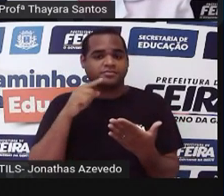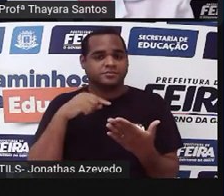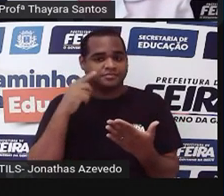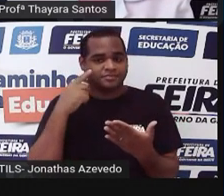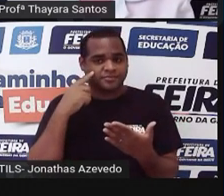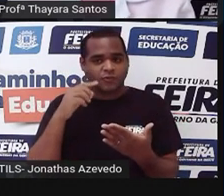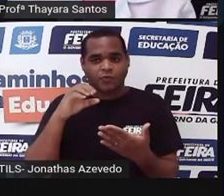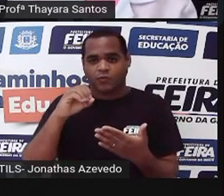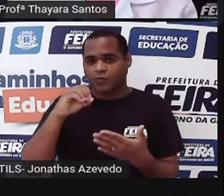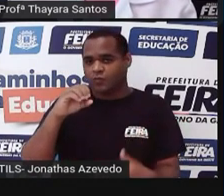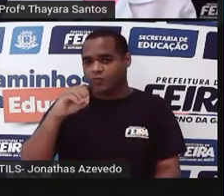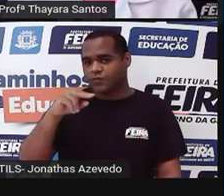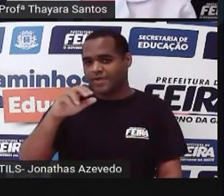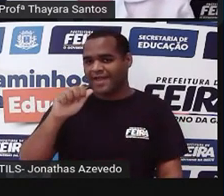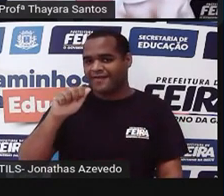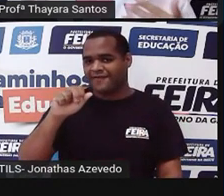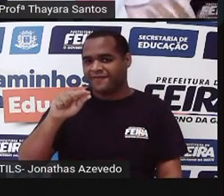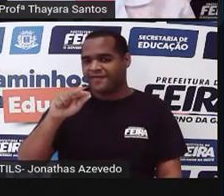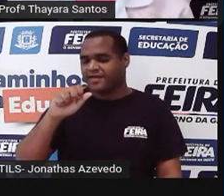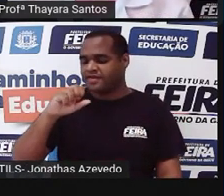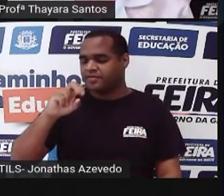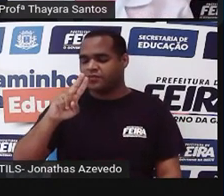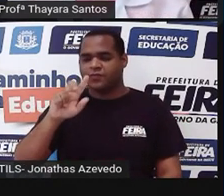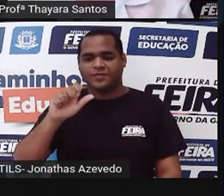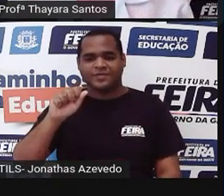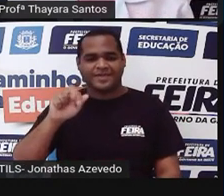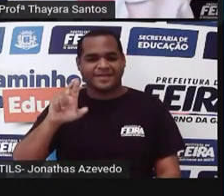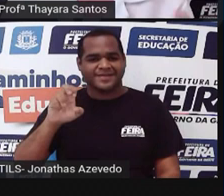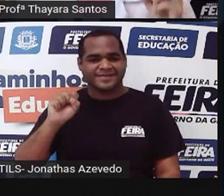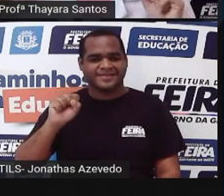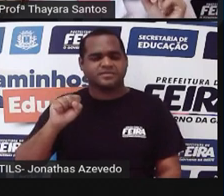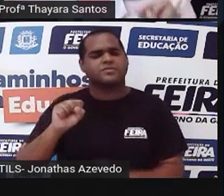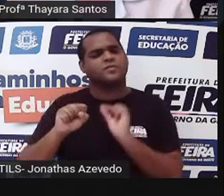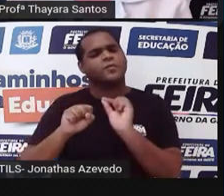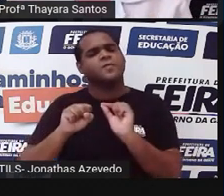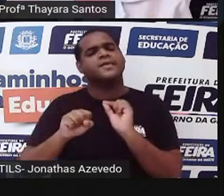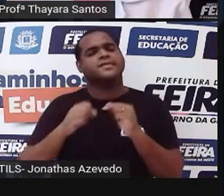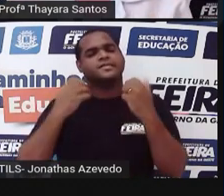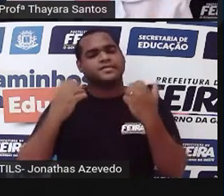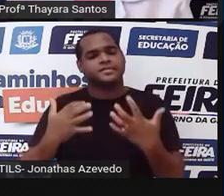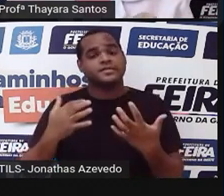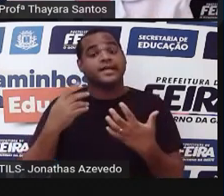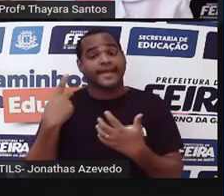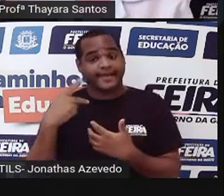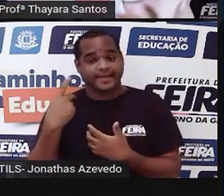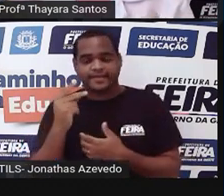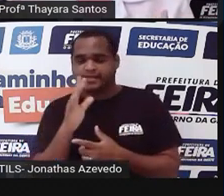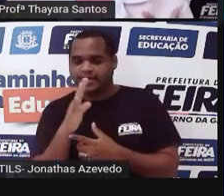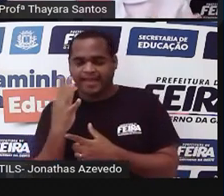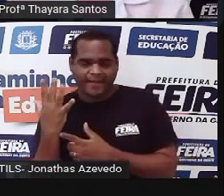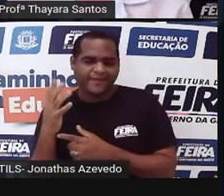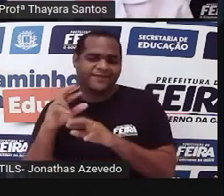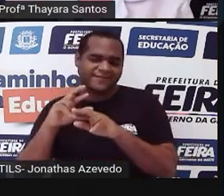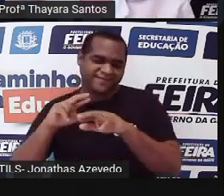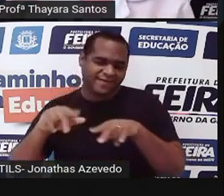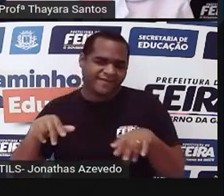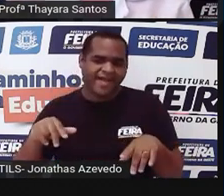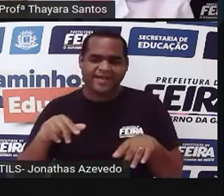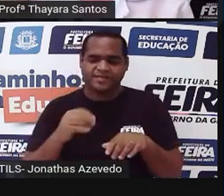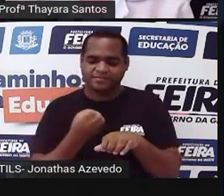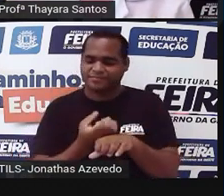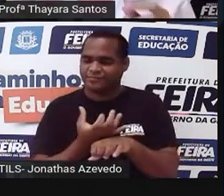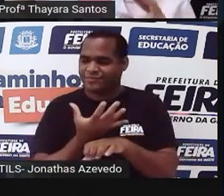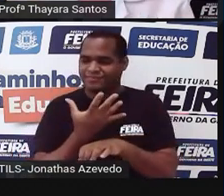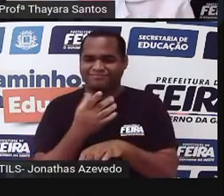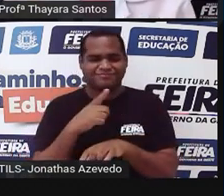apresentam vasos condutores. E o que são esses vasos condutores? As plantas, né, a maioria delas tem